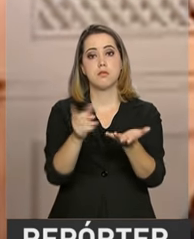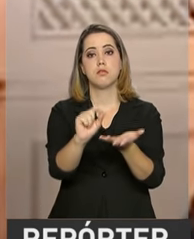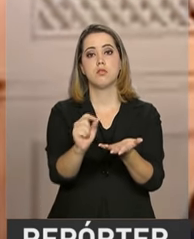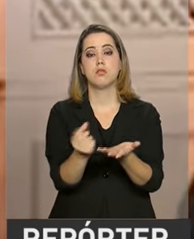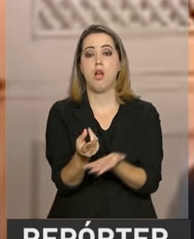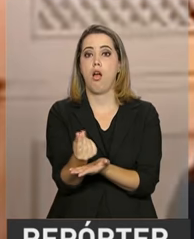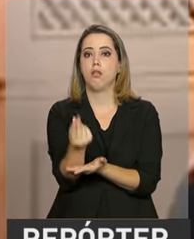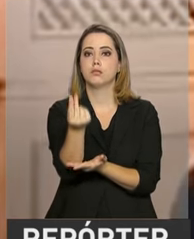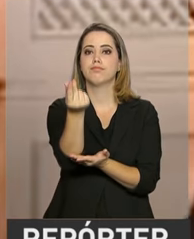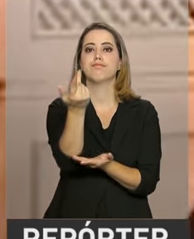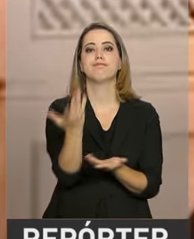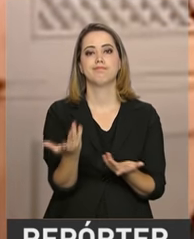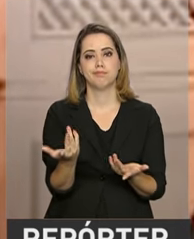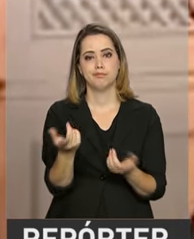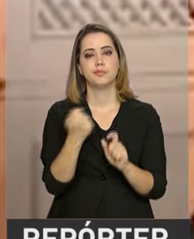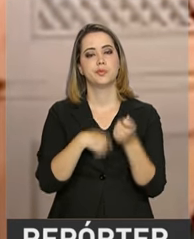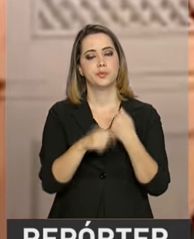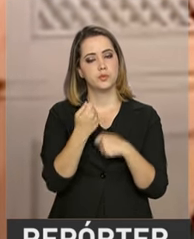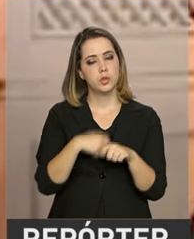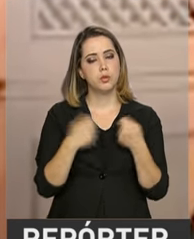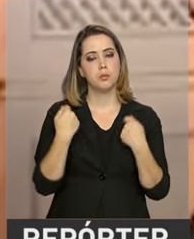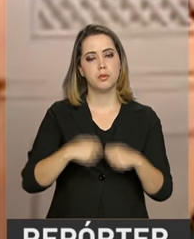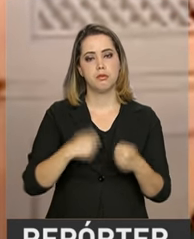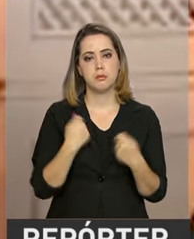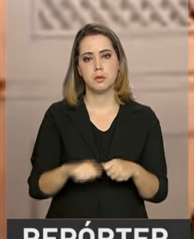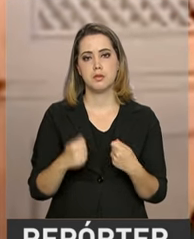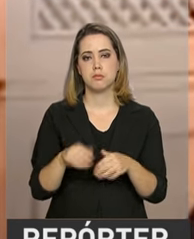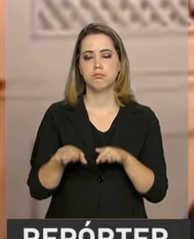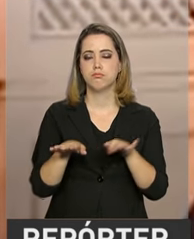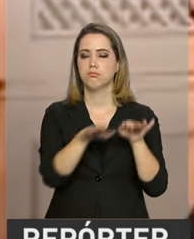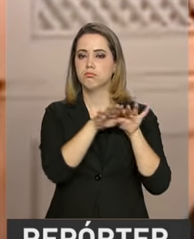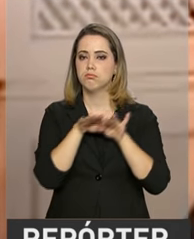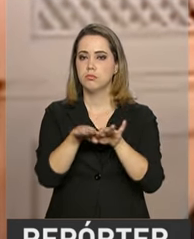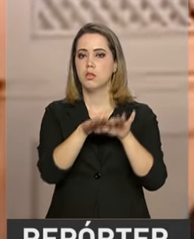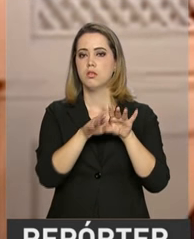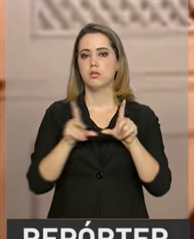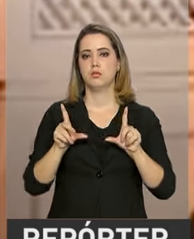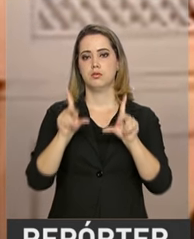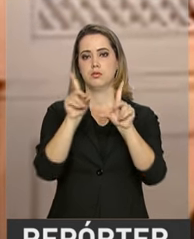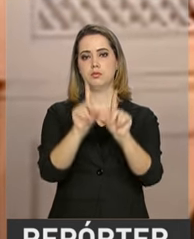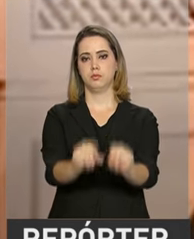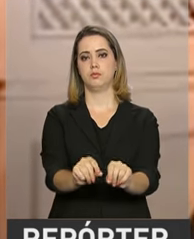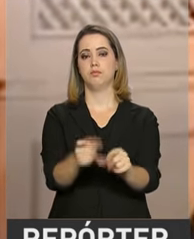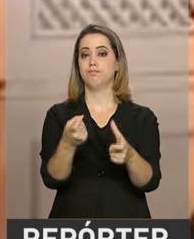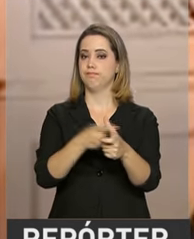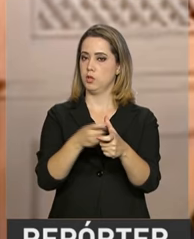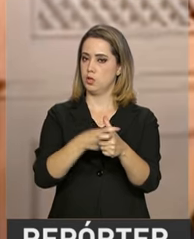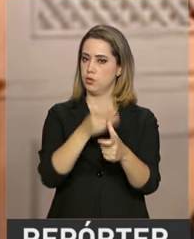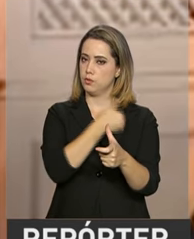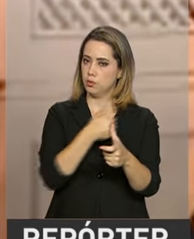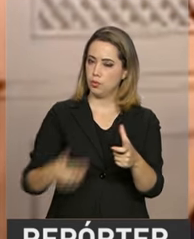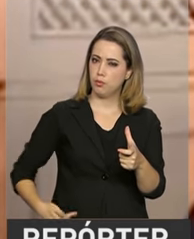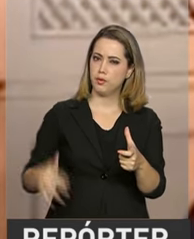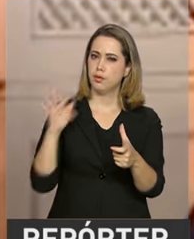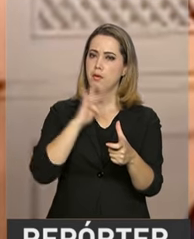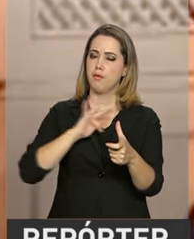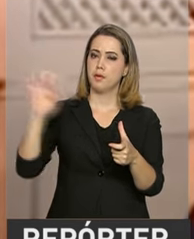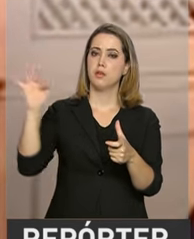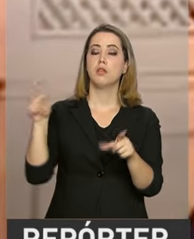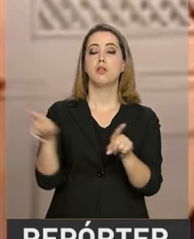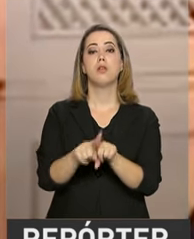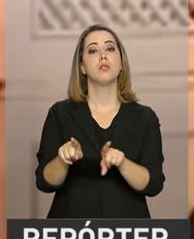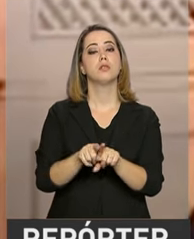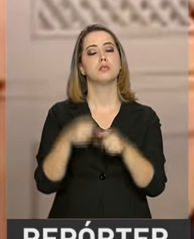gerando a economia necessária para a estabilização e redução da dívida pública federal e a